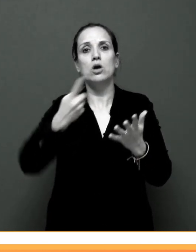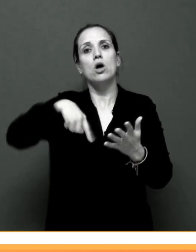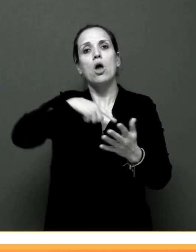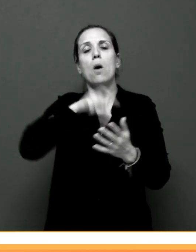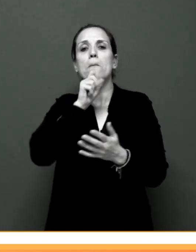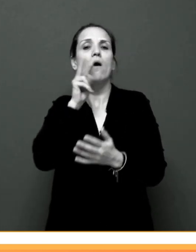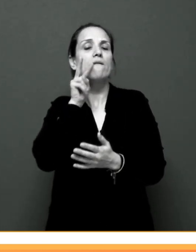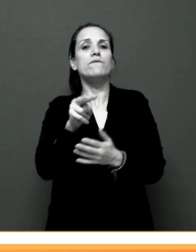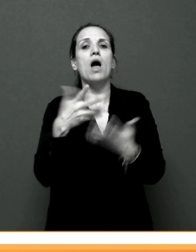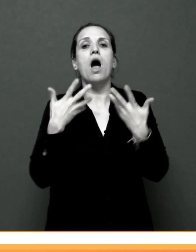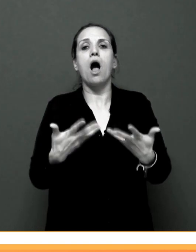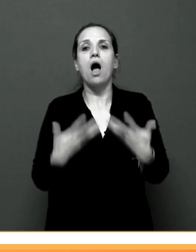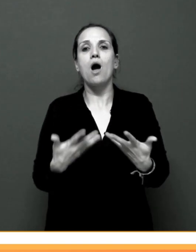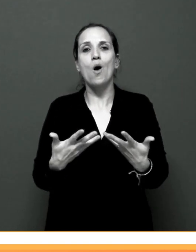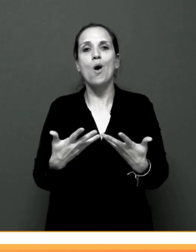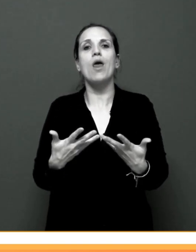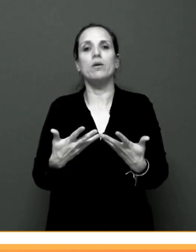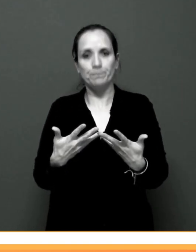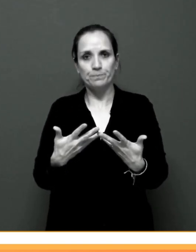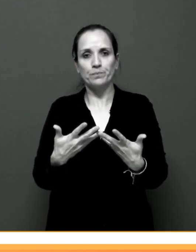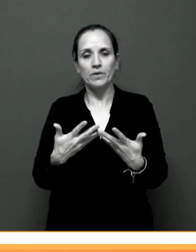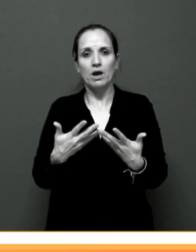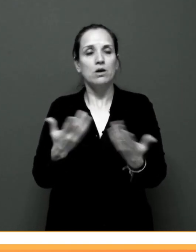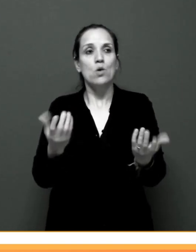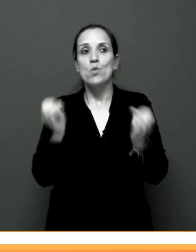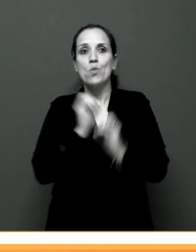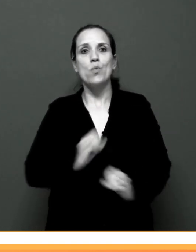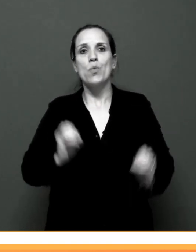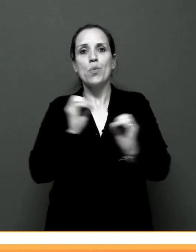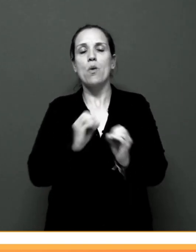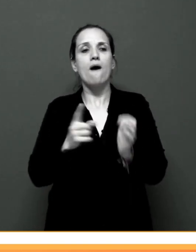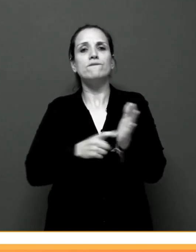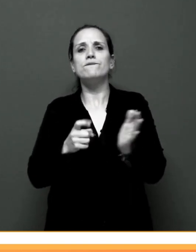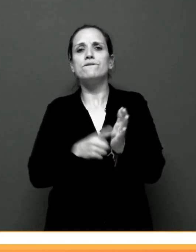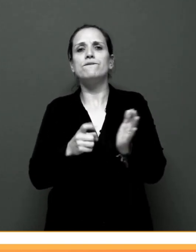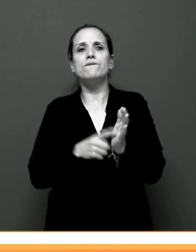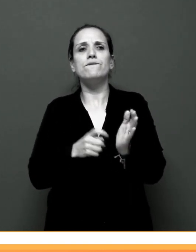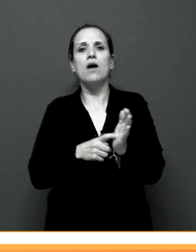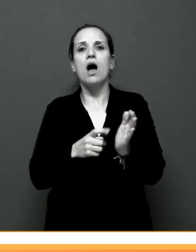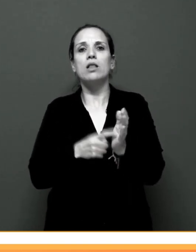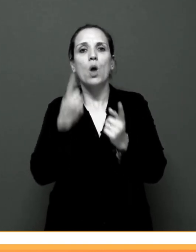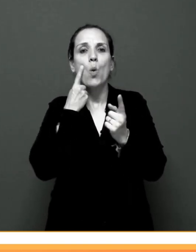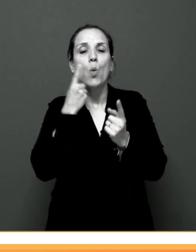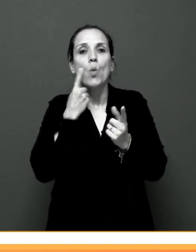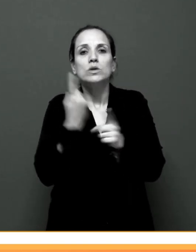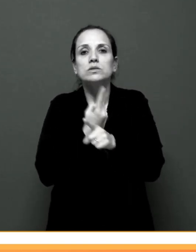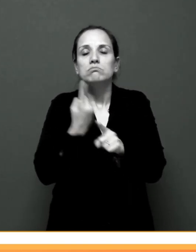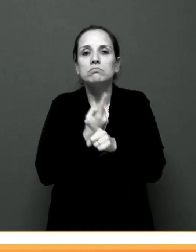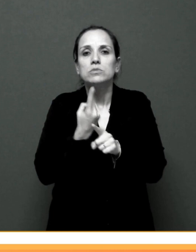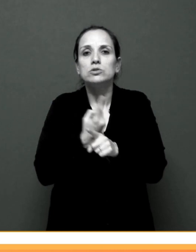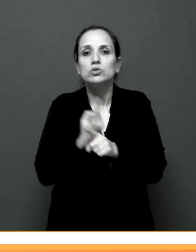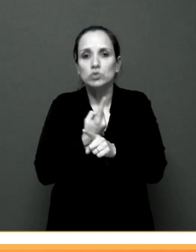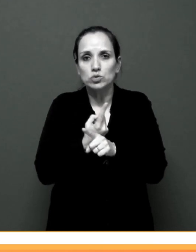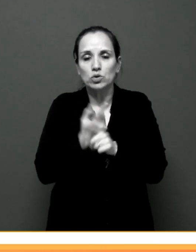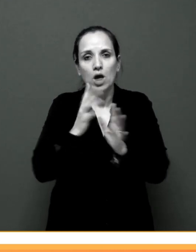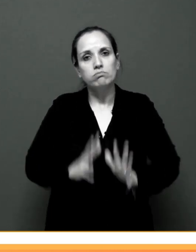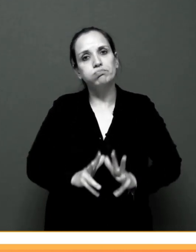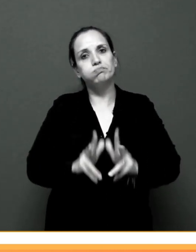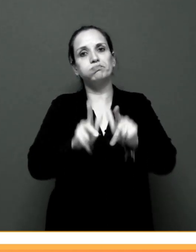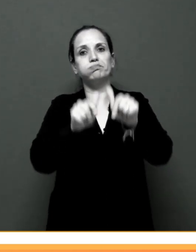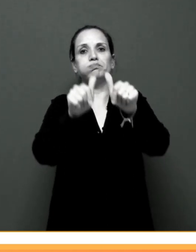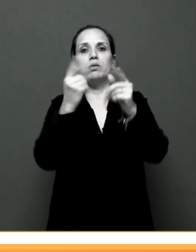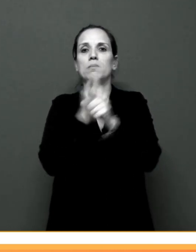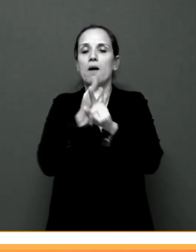podemos ver agora é que o que não falta atualmente são conhecimentos para desenvolver